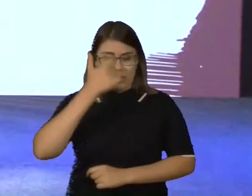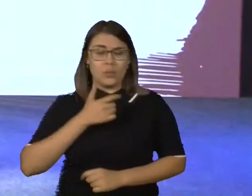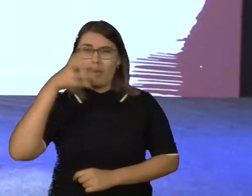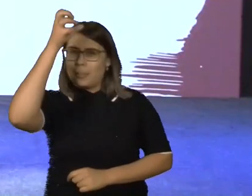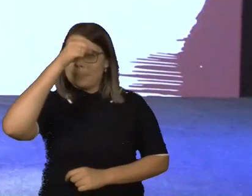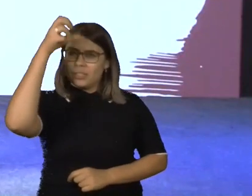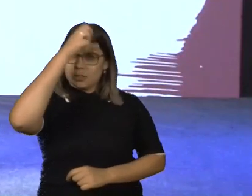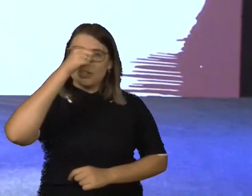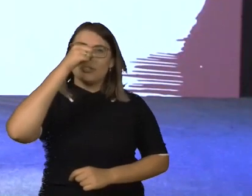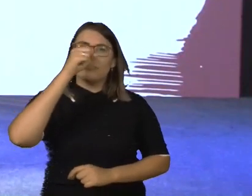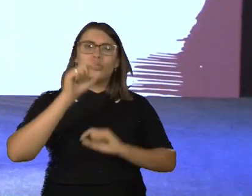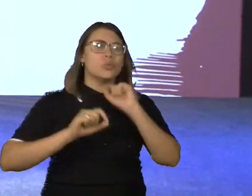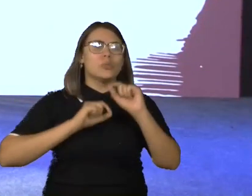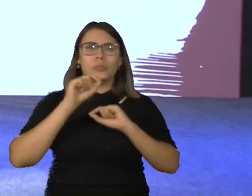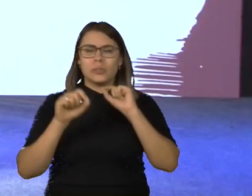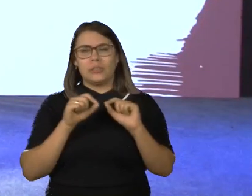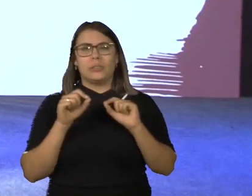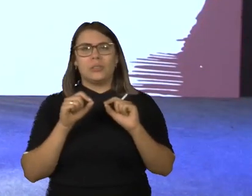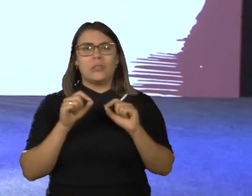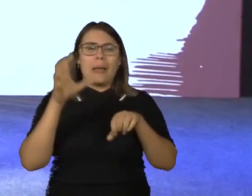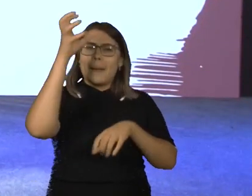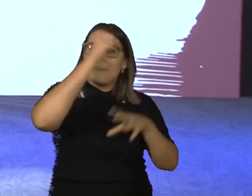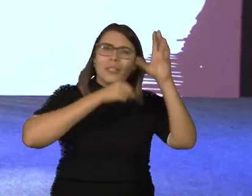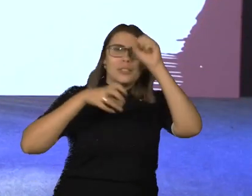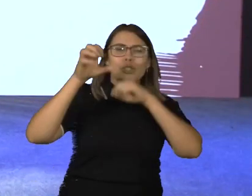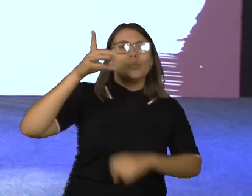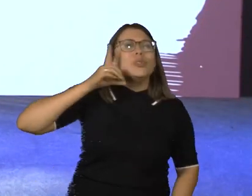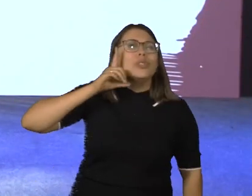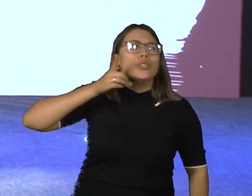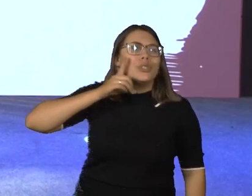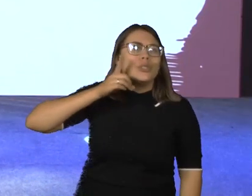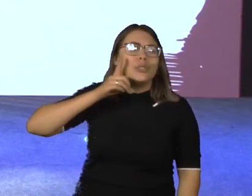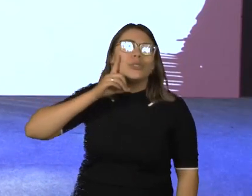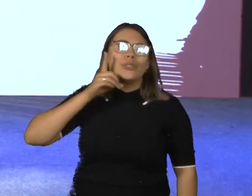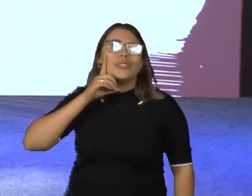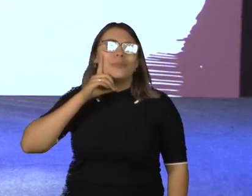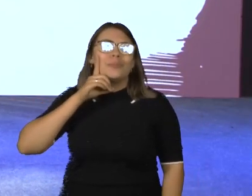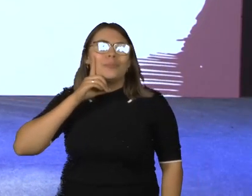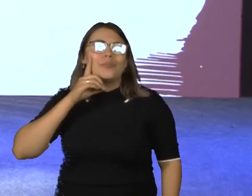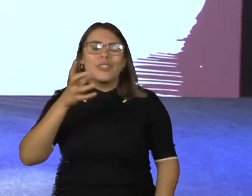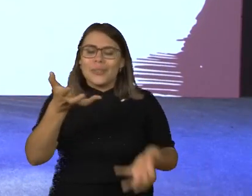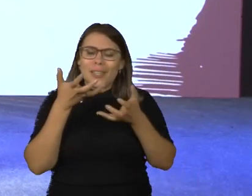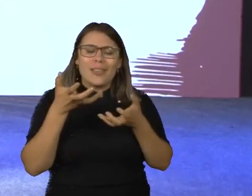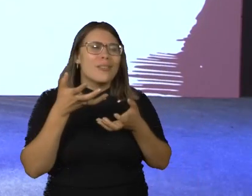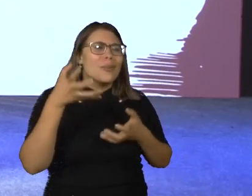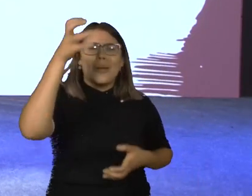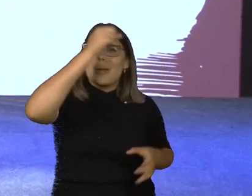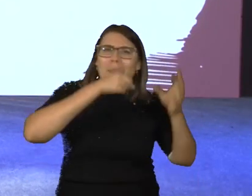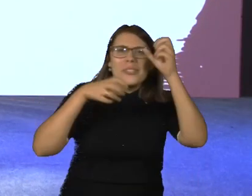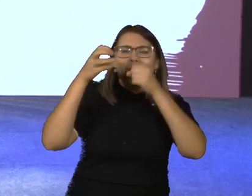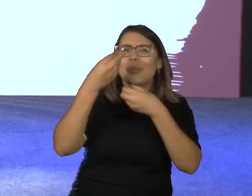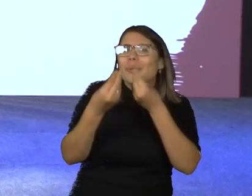O seu estado mental é, eu estou sempre aprendendo. Eu sou uma folha em branco para escrever o tempo todo. Eu vejo tudo isso como um